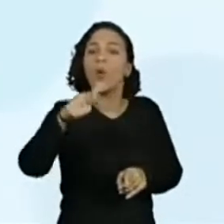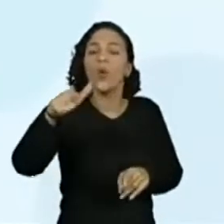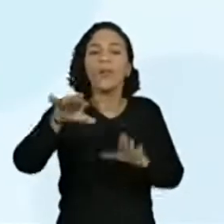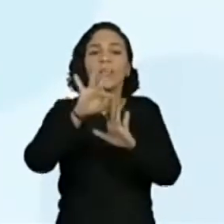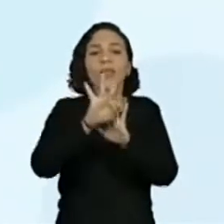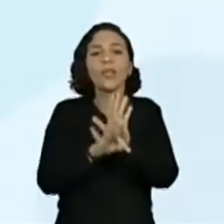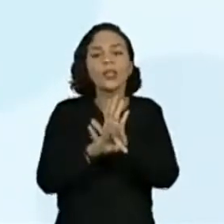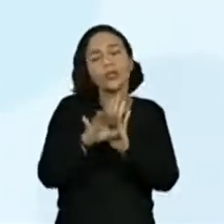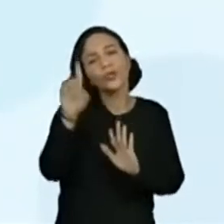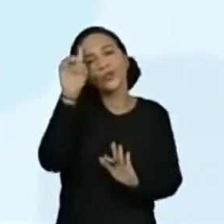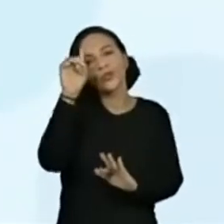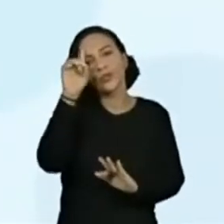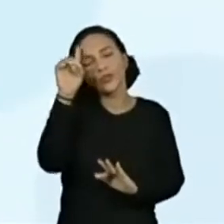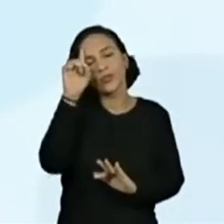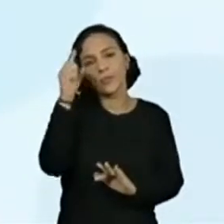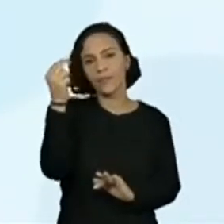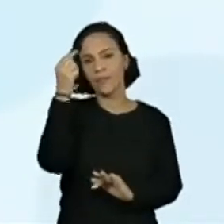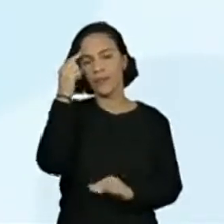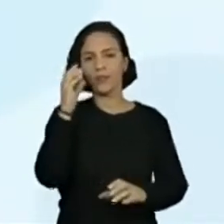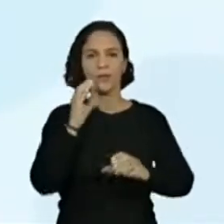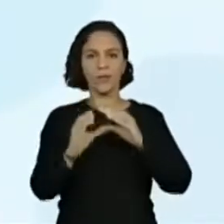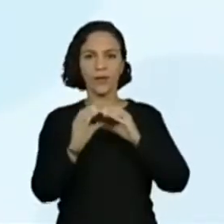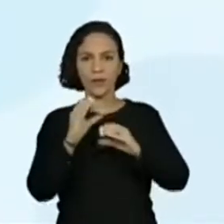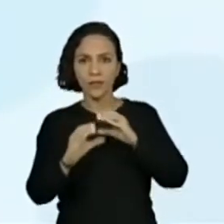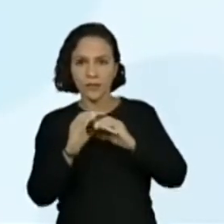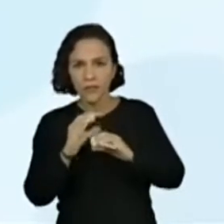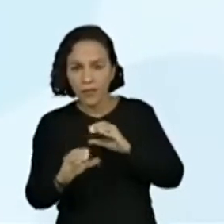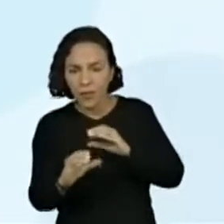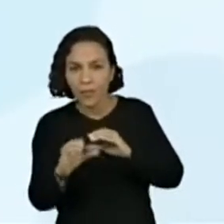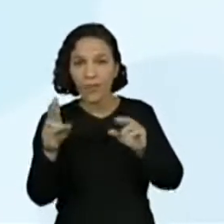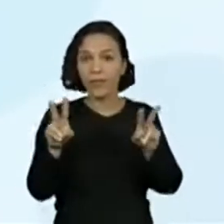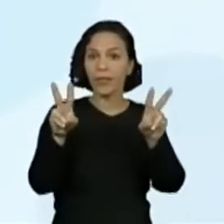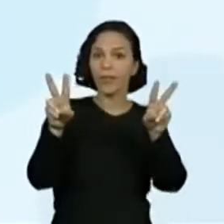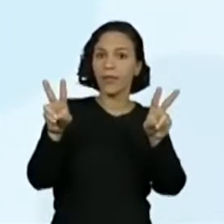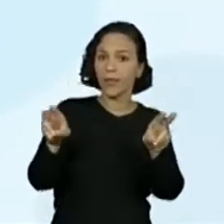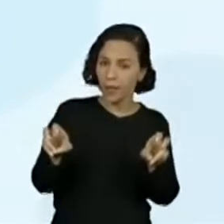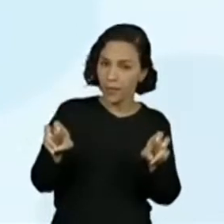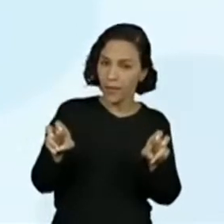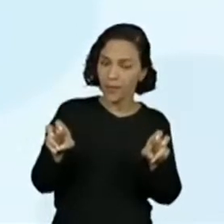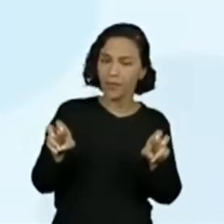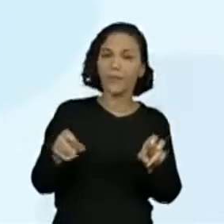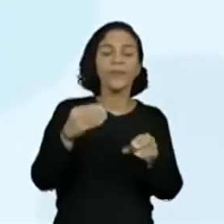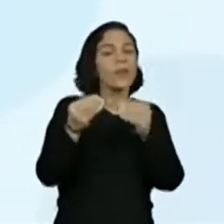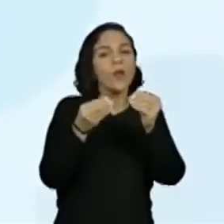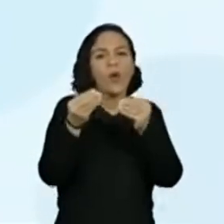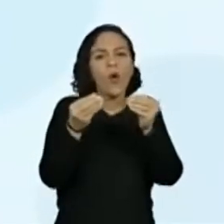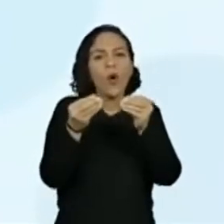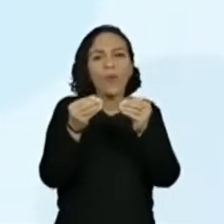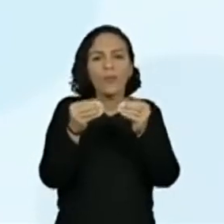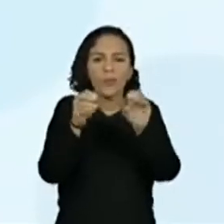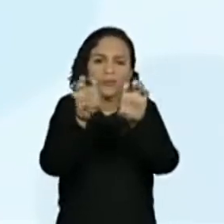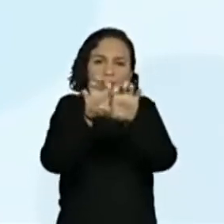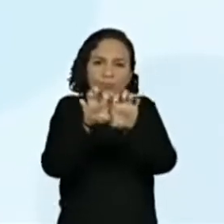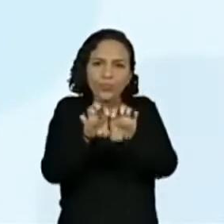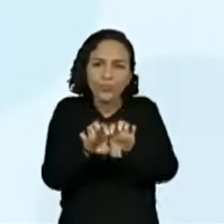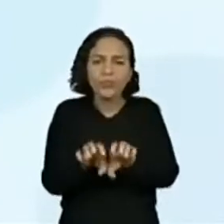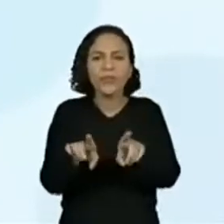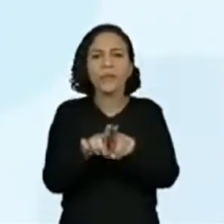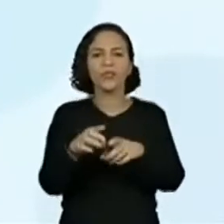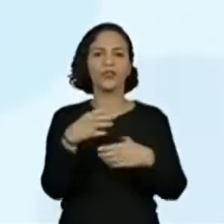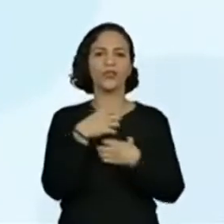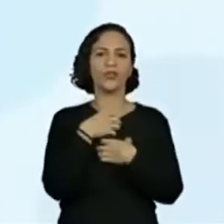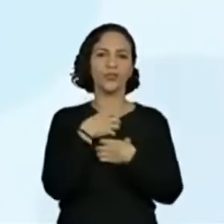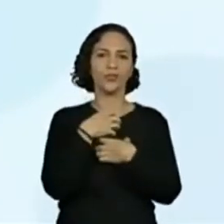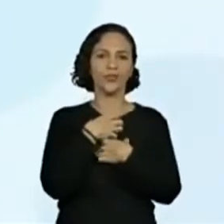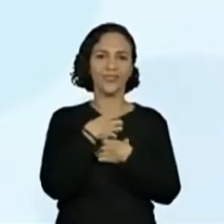considerando a situação comunicativa, o tema-assunto, a estrutura composicional e o estilo do texto.